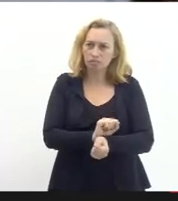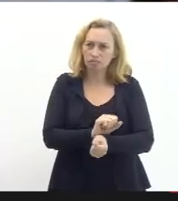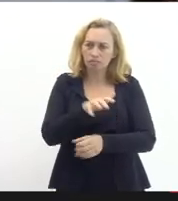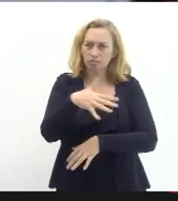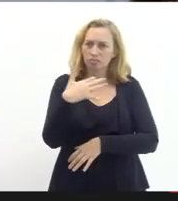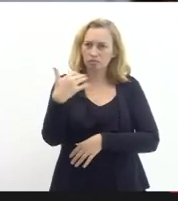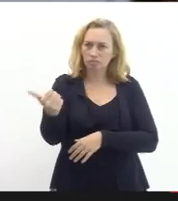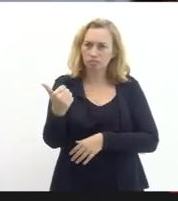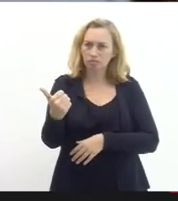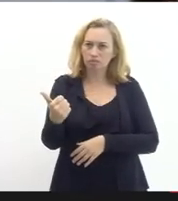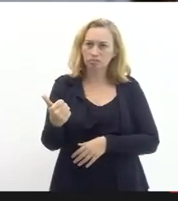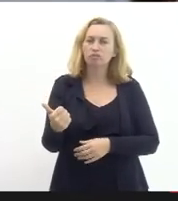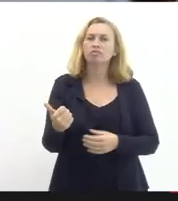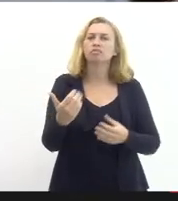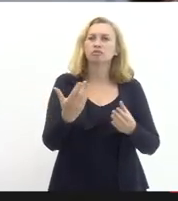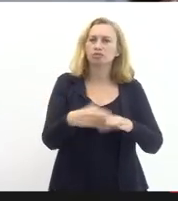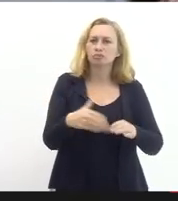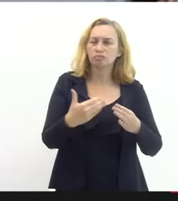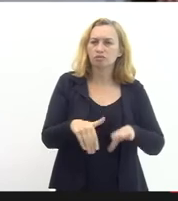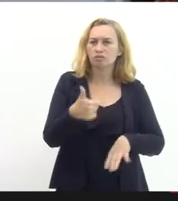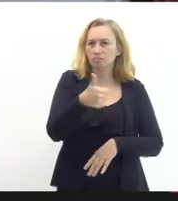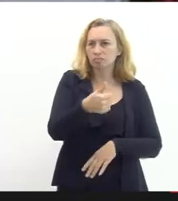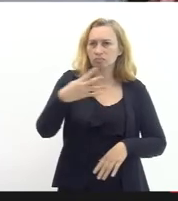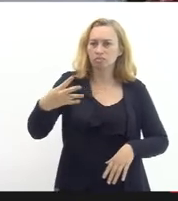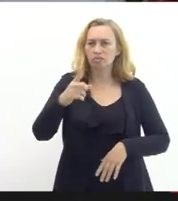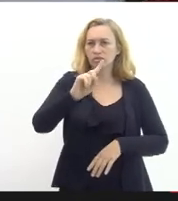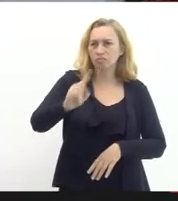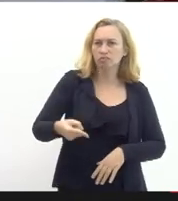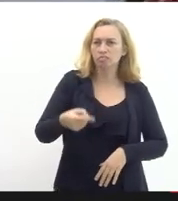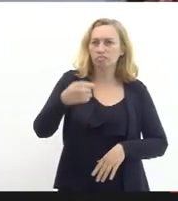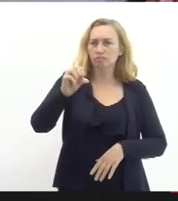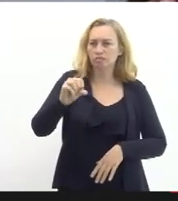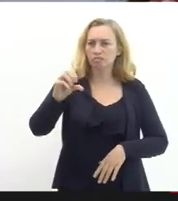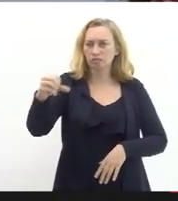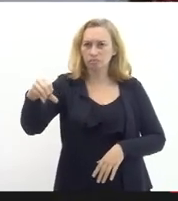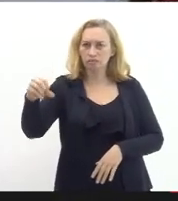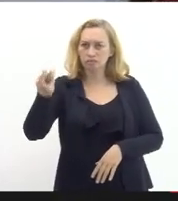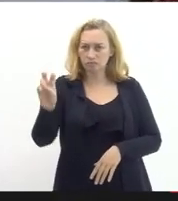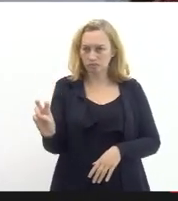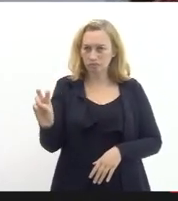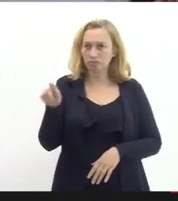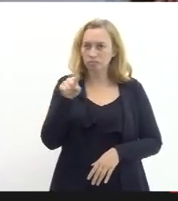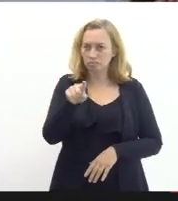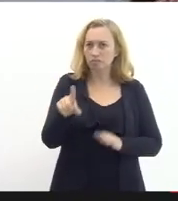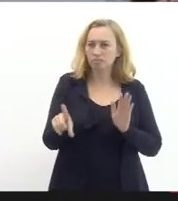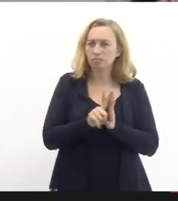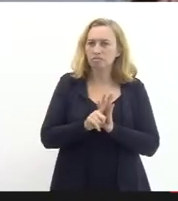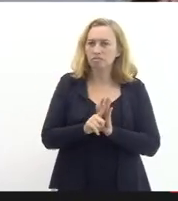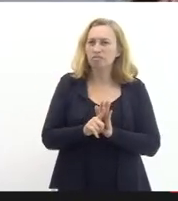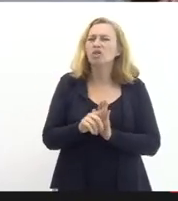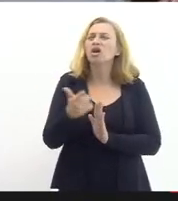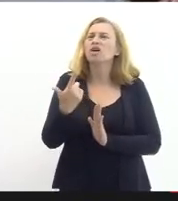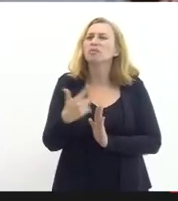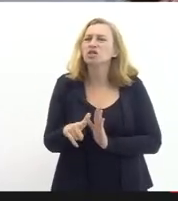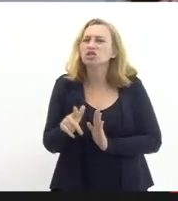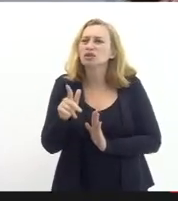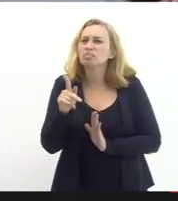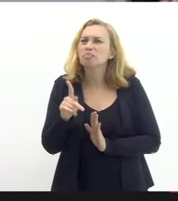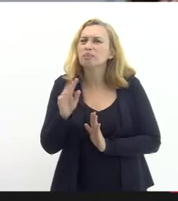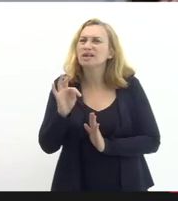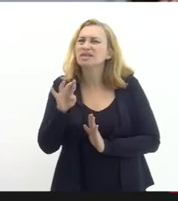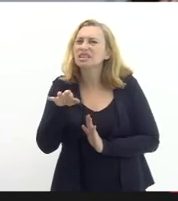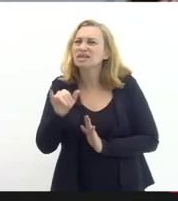.905 candidatos no cadastro de reserva essa lei Patrícia pode repetir por gentileza